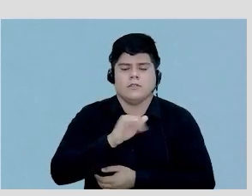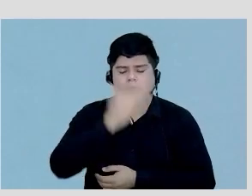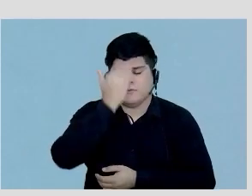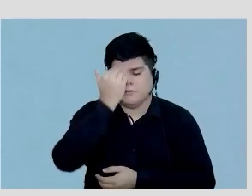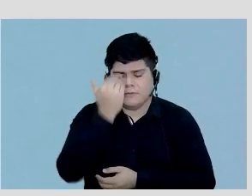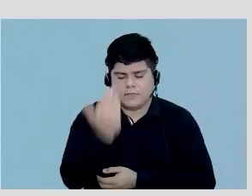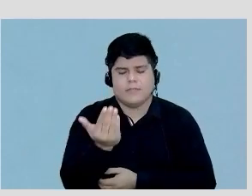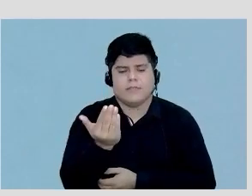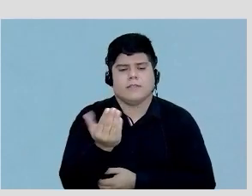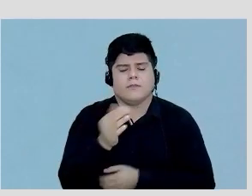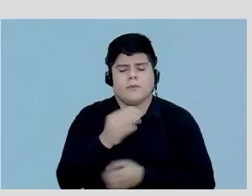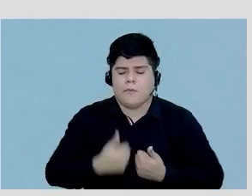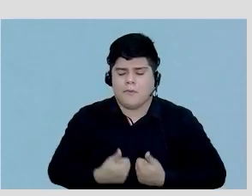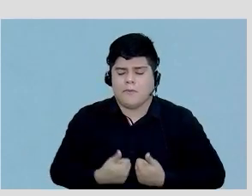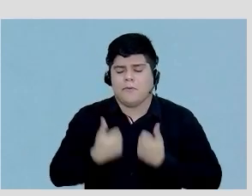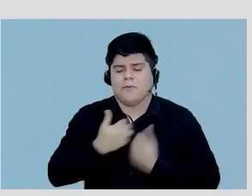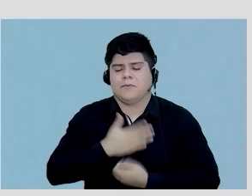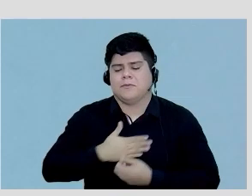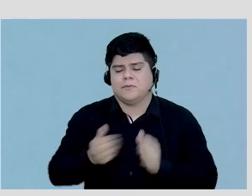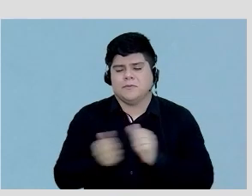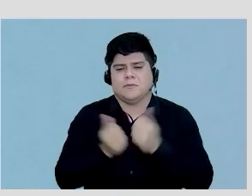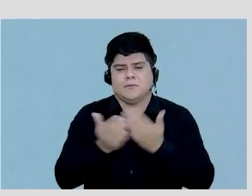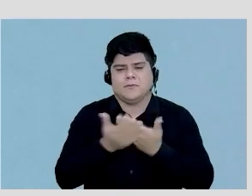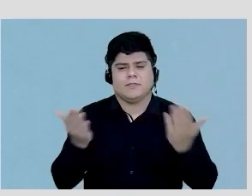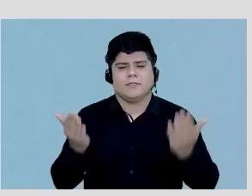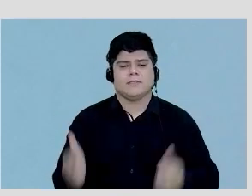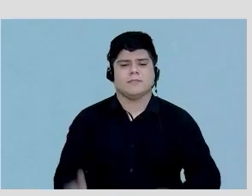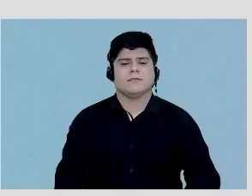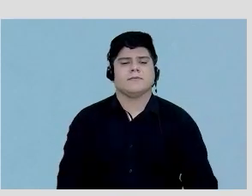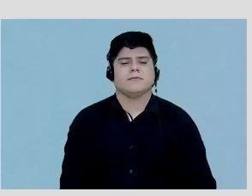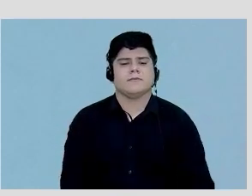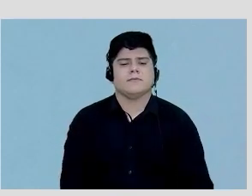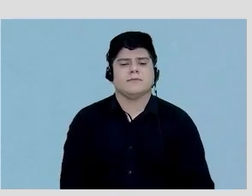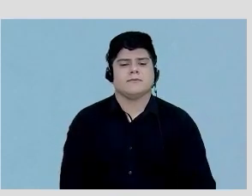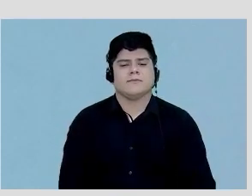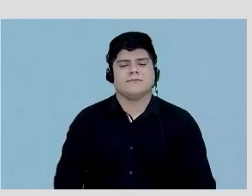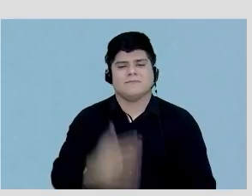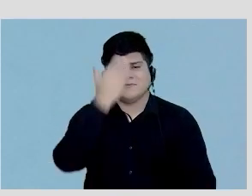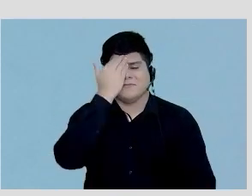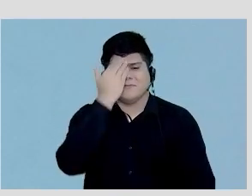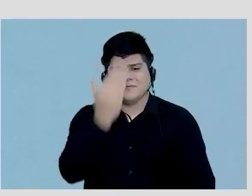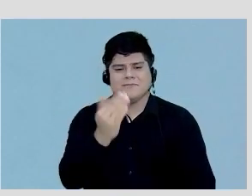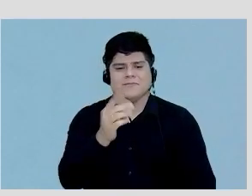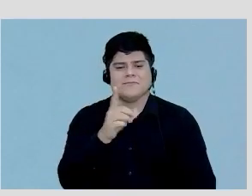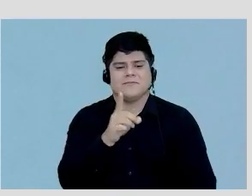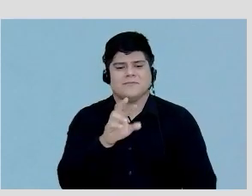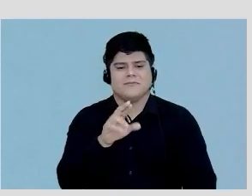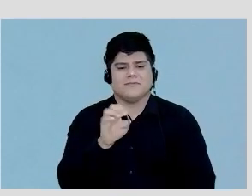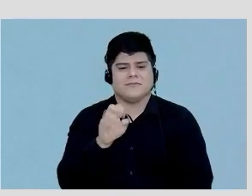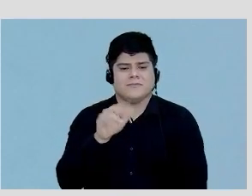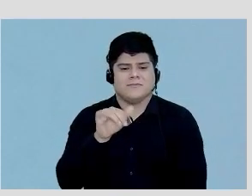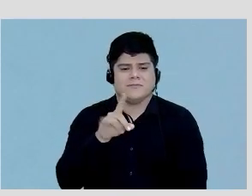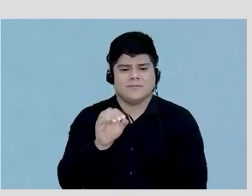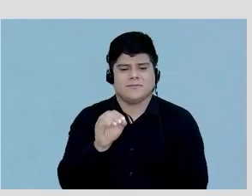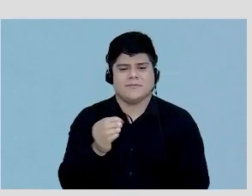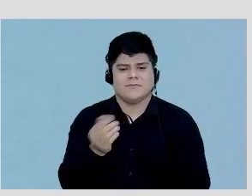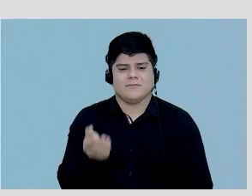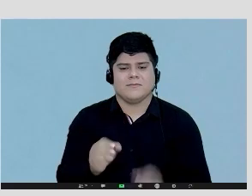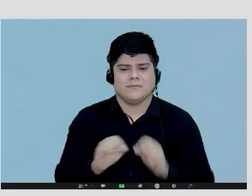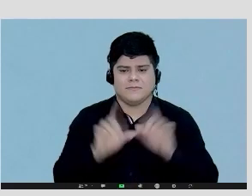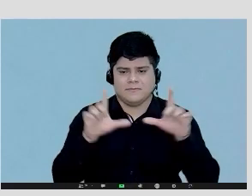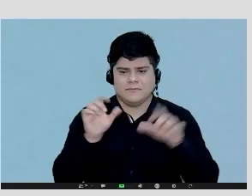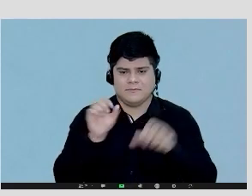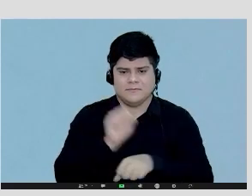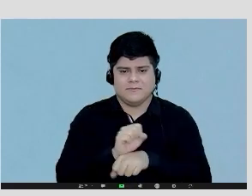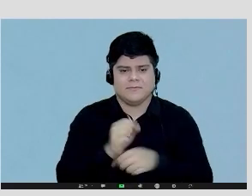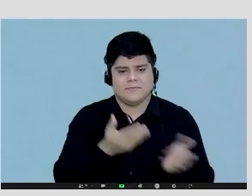obrigado e foi uma honra estar aqui com vocês muito obrigada vou parar de compartilhar